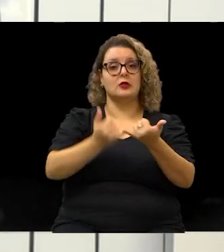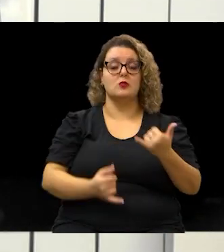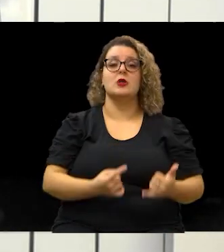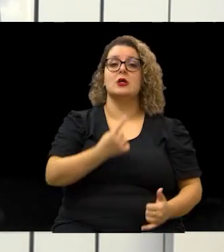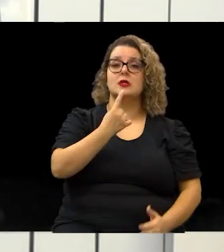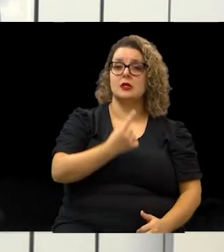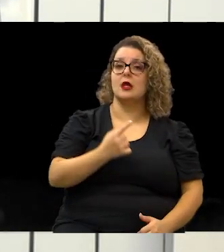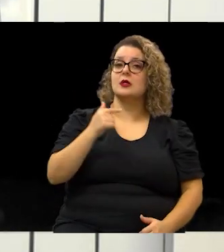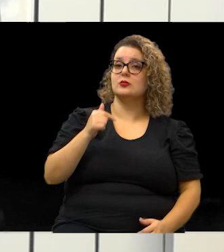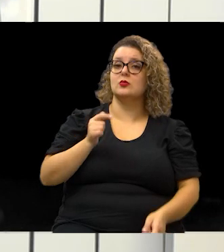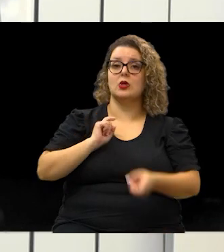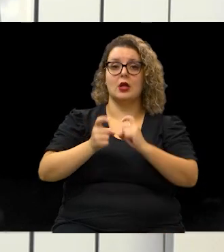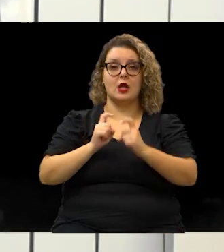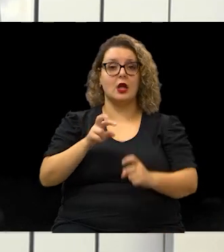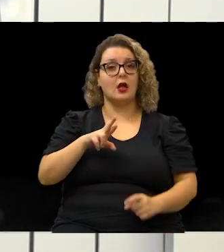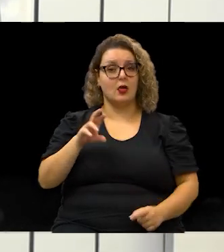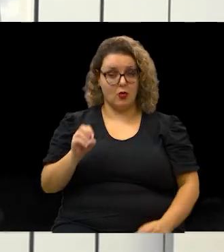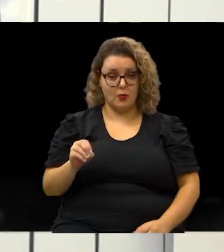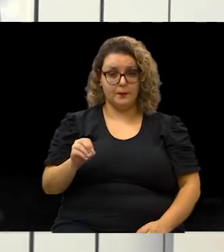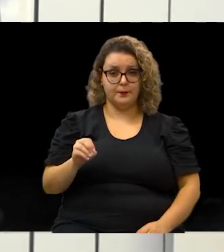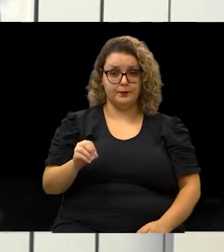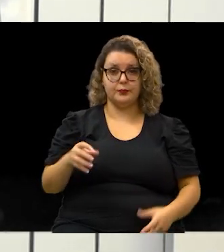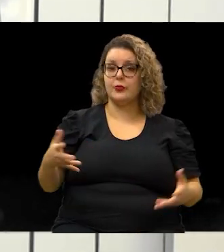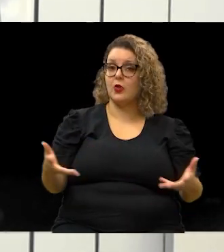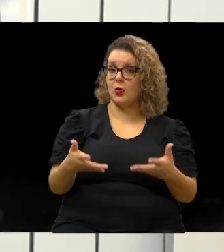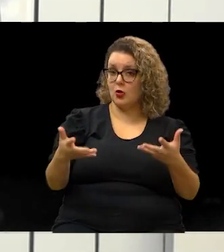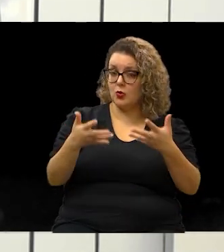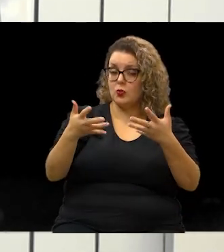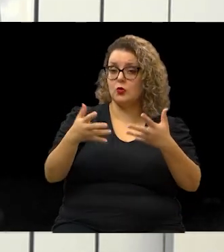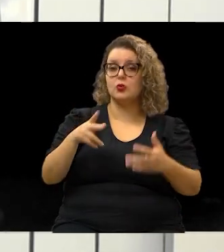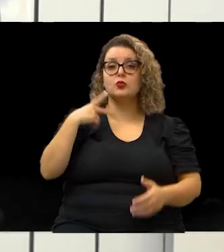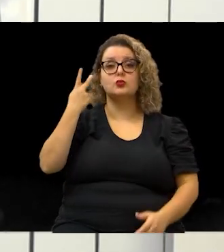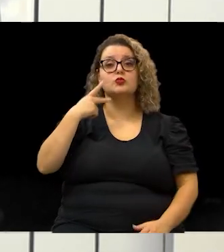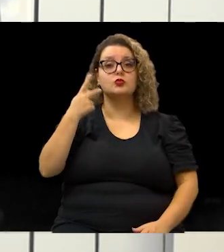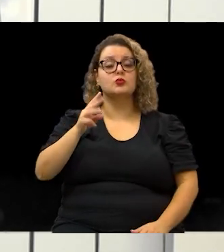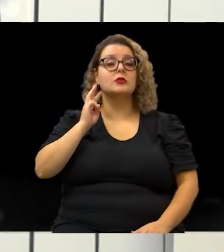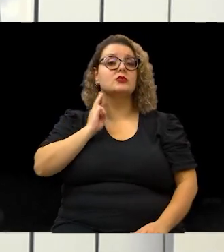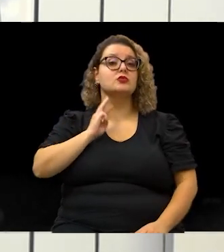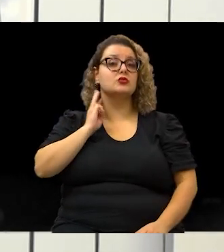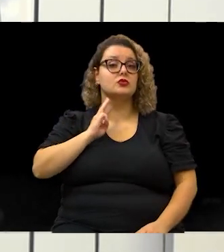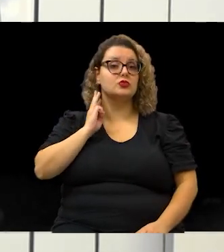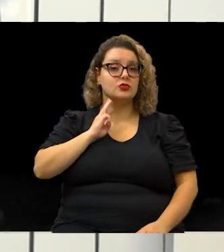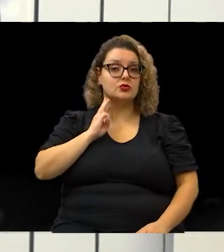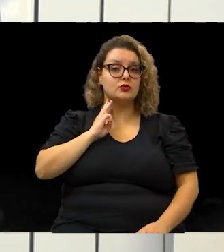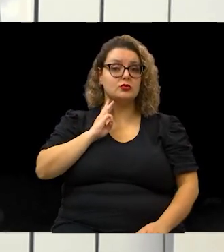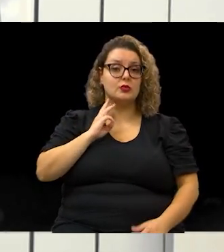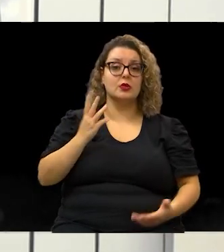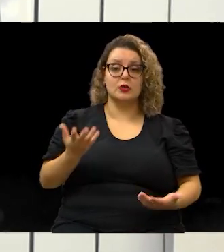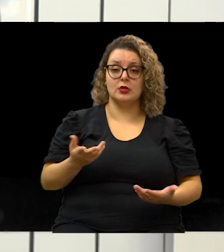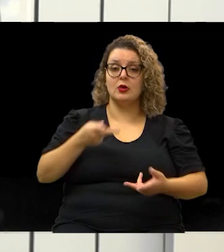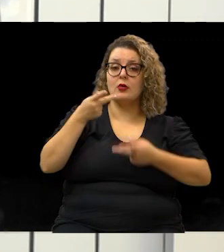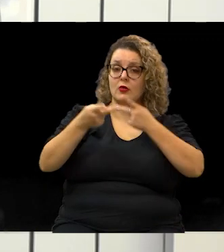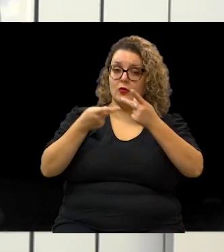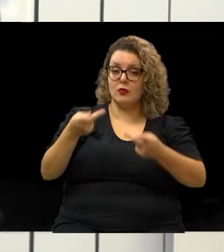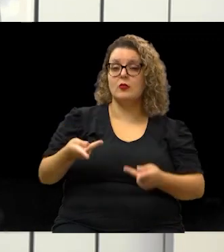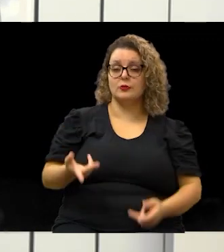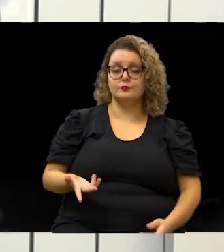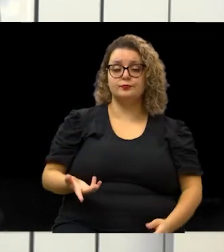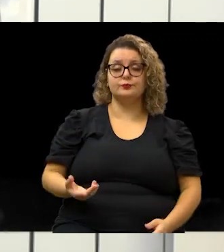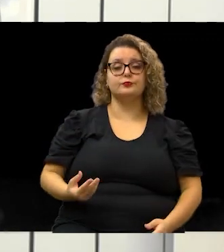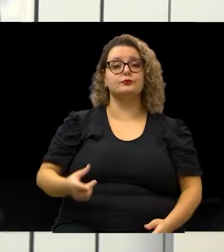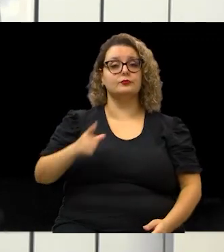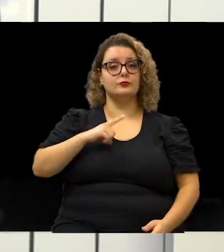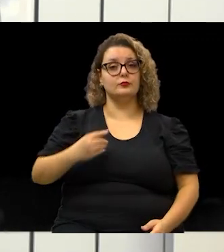17ª Reunião Ordinária. A iniciativa foi do vereador Cecílio Santos, que contou com a presença de